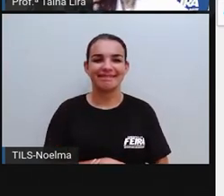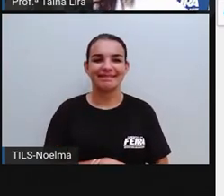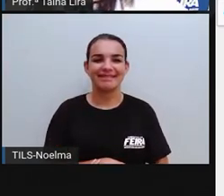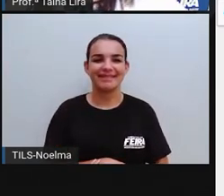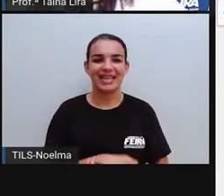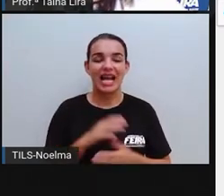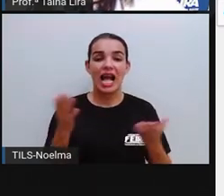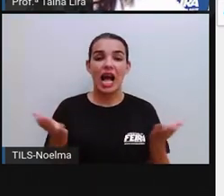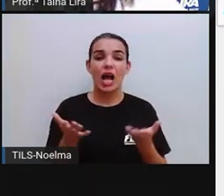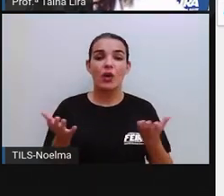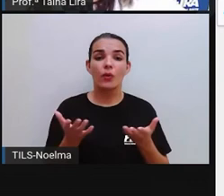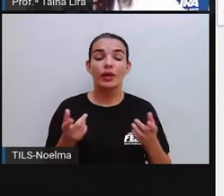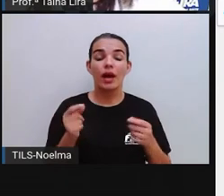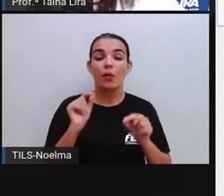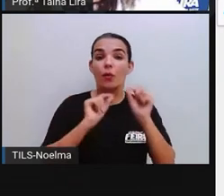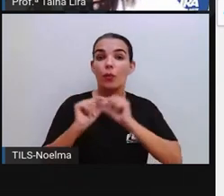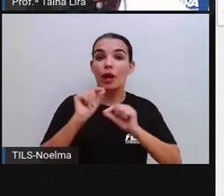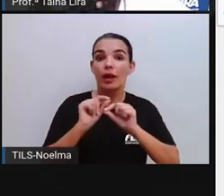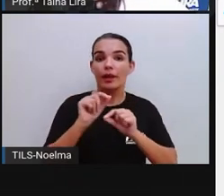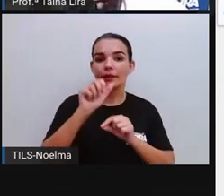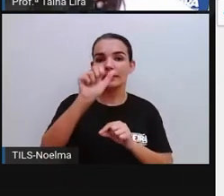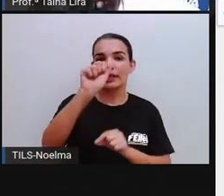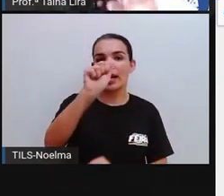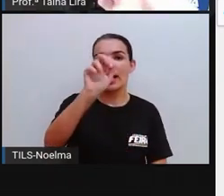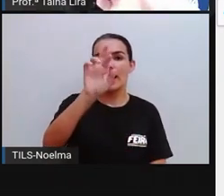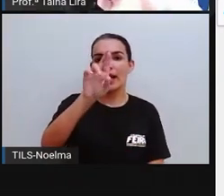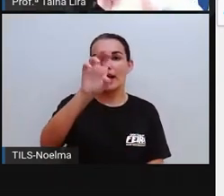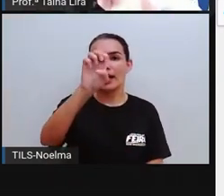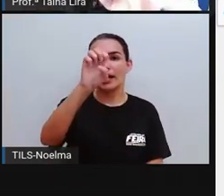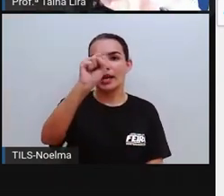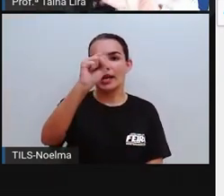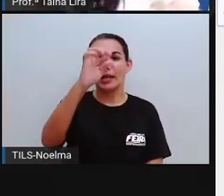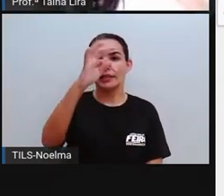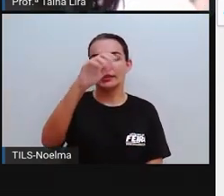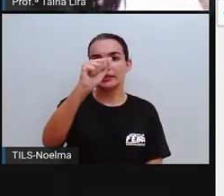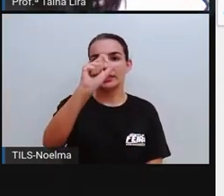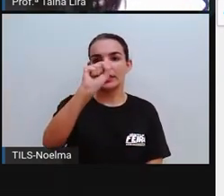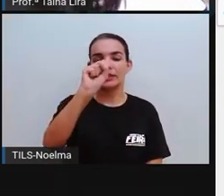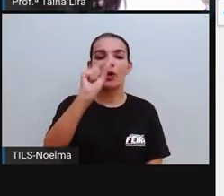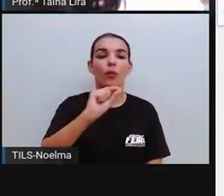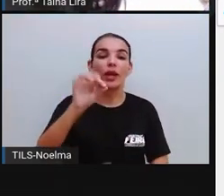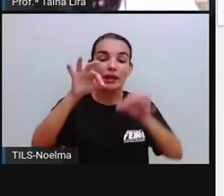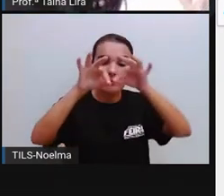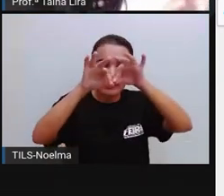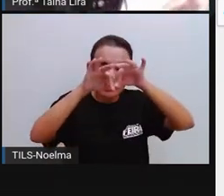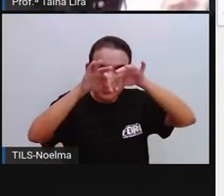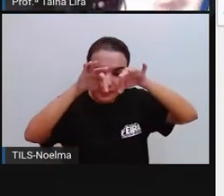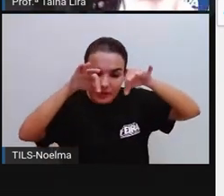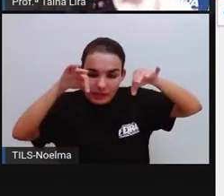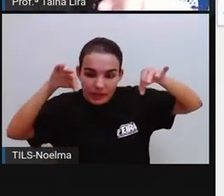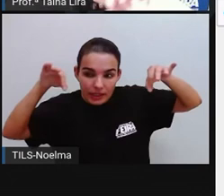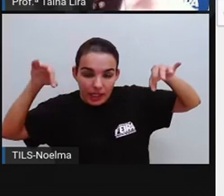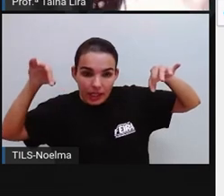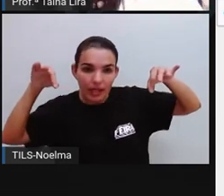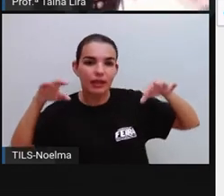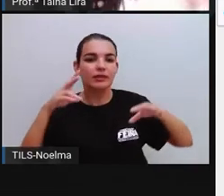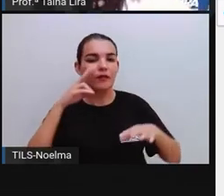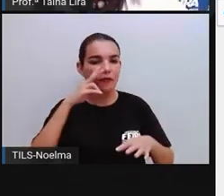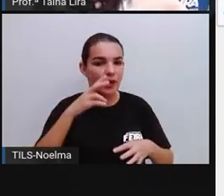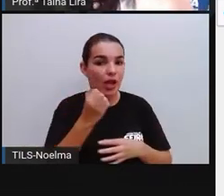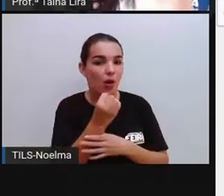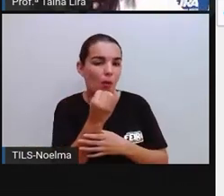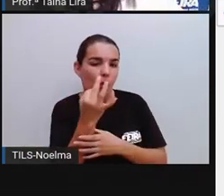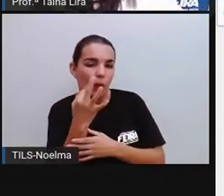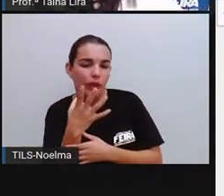Agora são as arestas. As arestas já vão ser ali, ó, a questão ali das linhas, né?